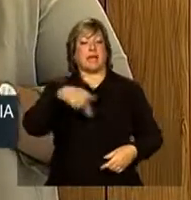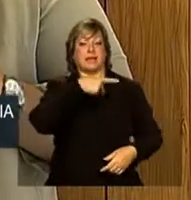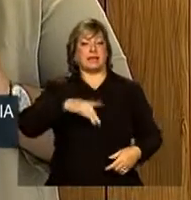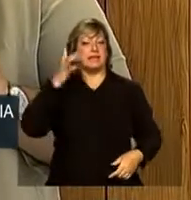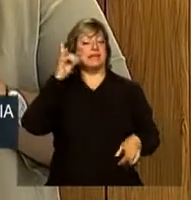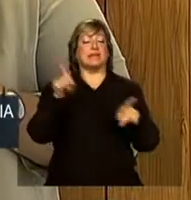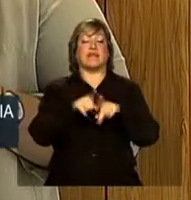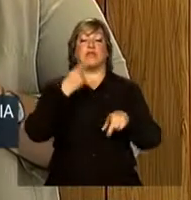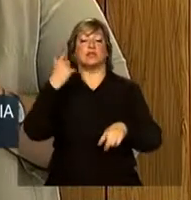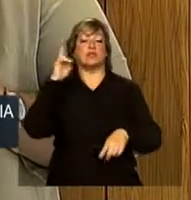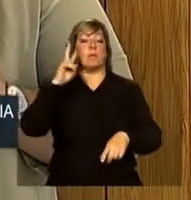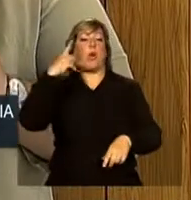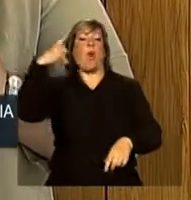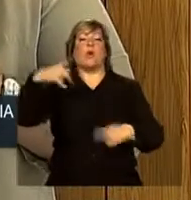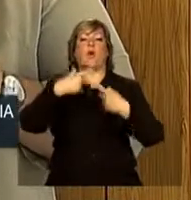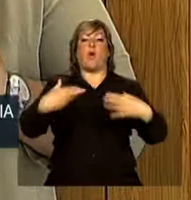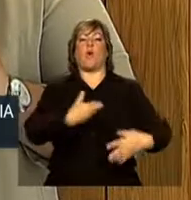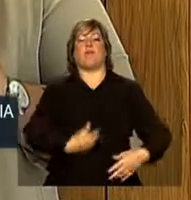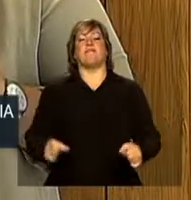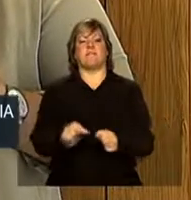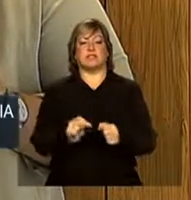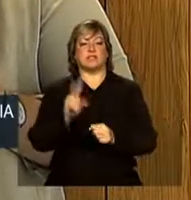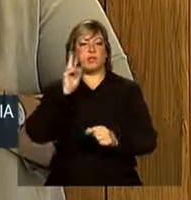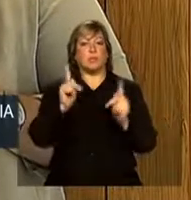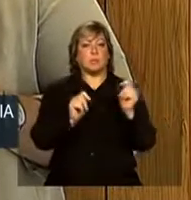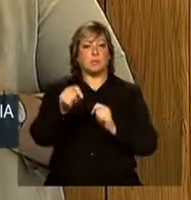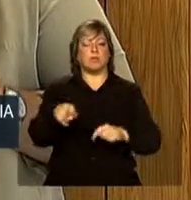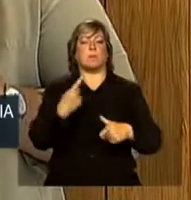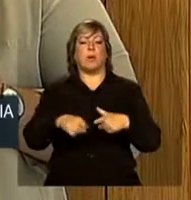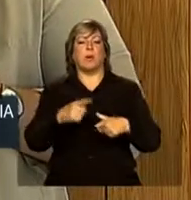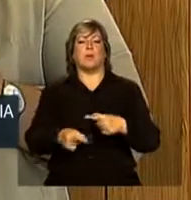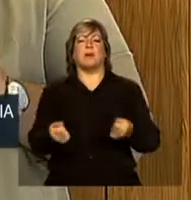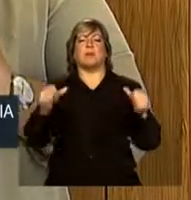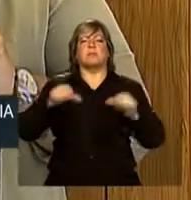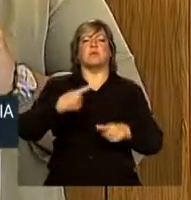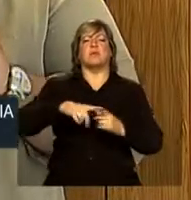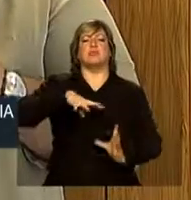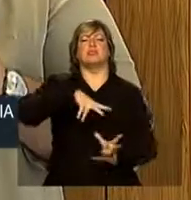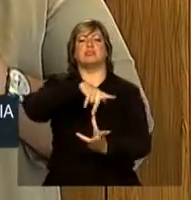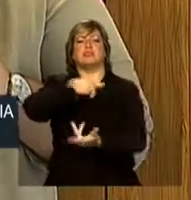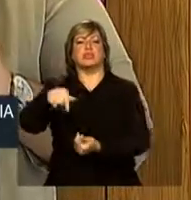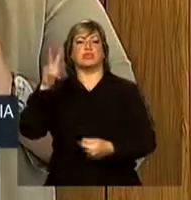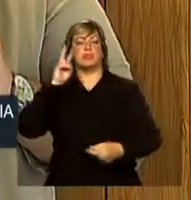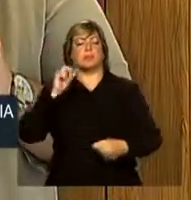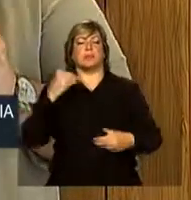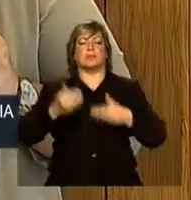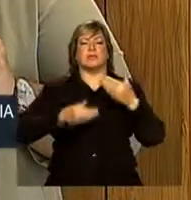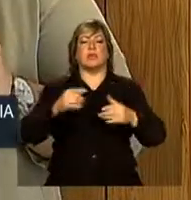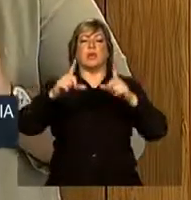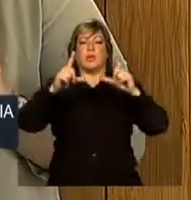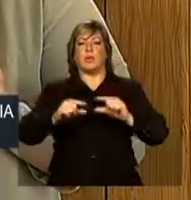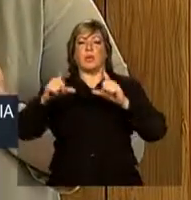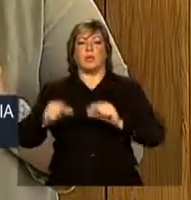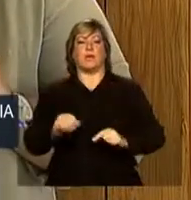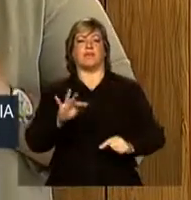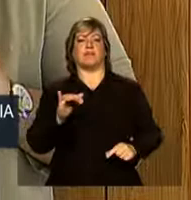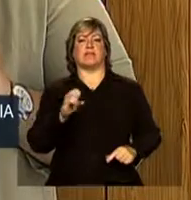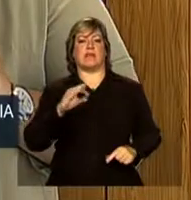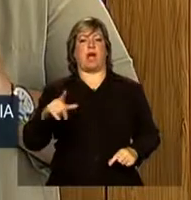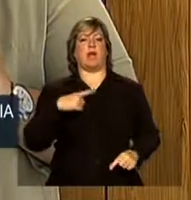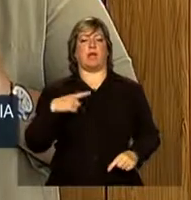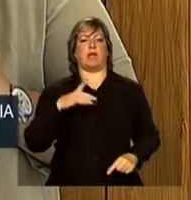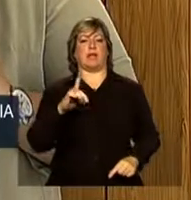ainda outras ações do governo para conter o efeito da crise financeira internacional, como as sucessivas desonerações fiscais.